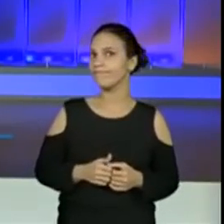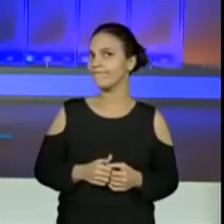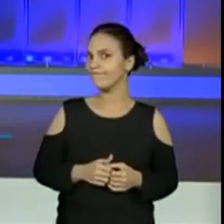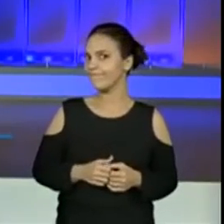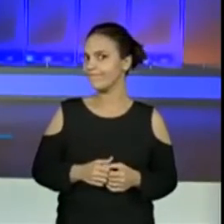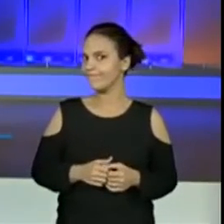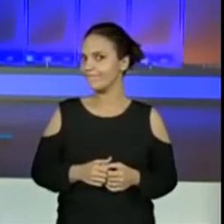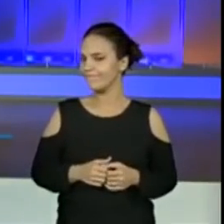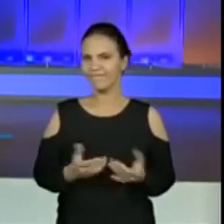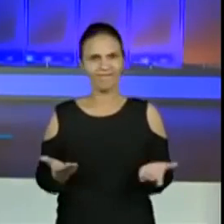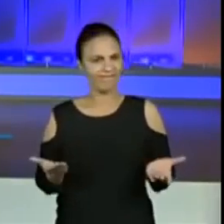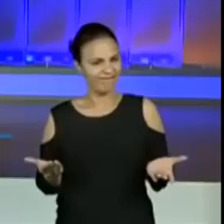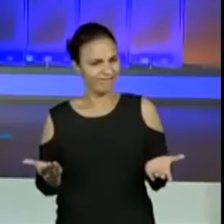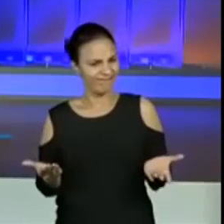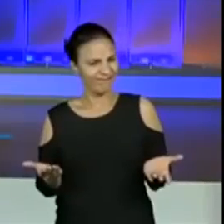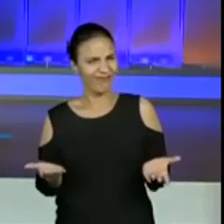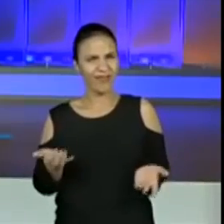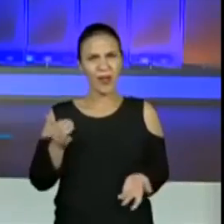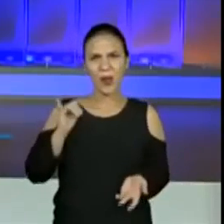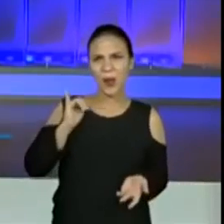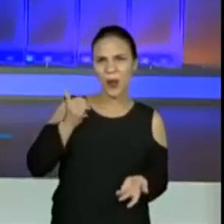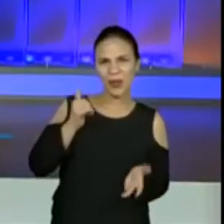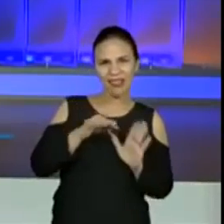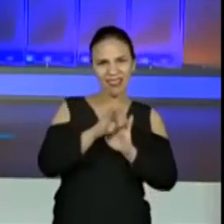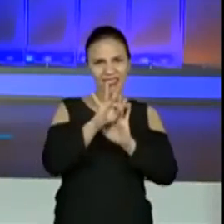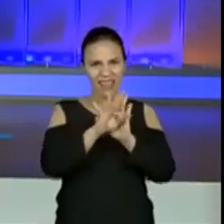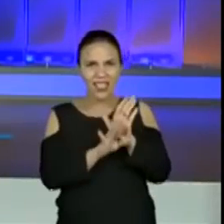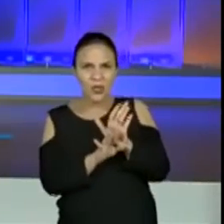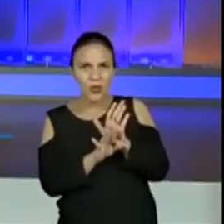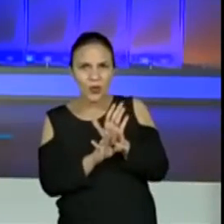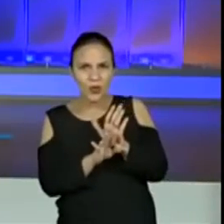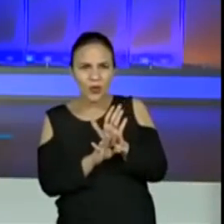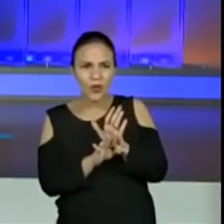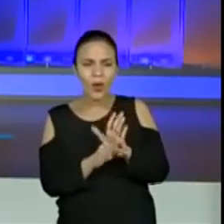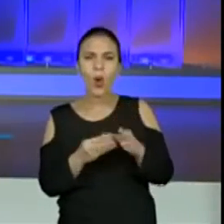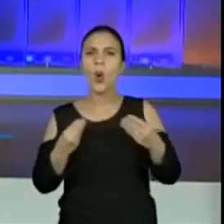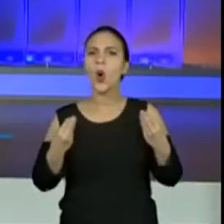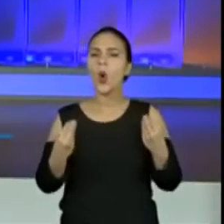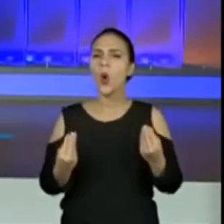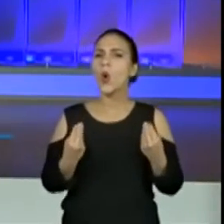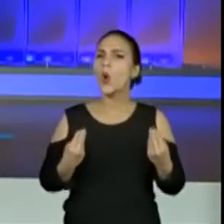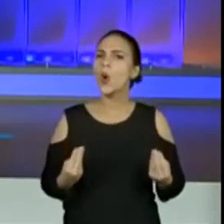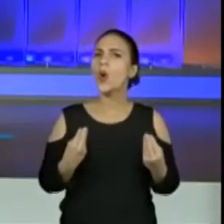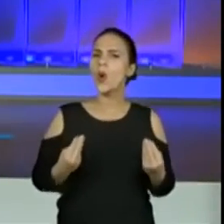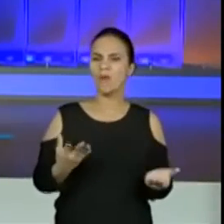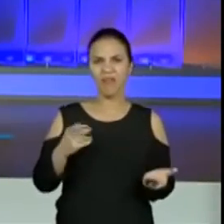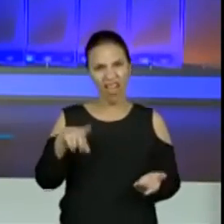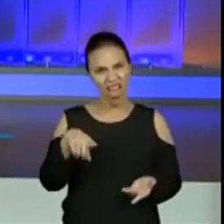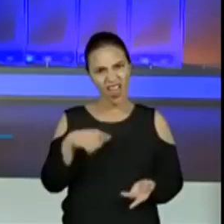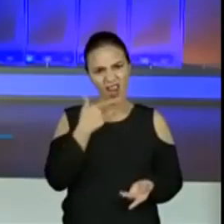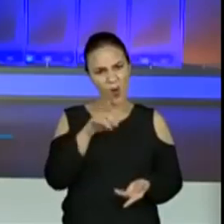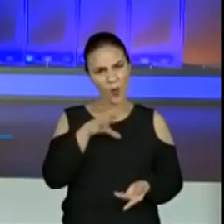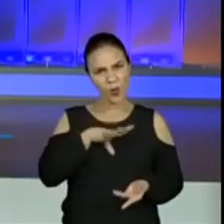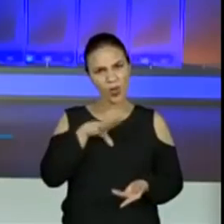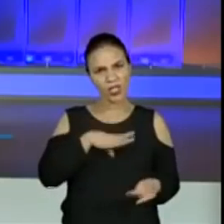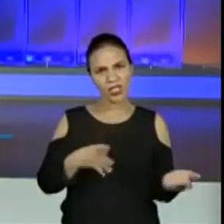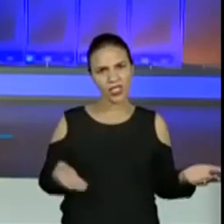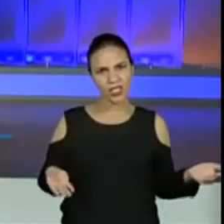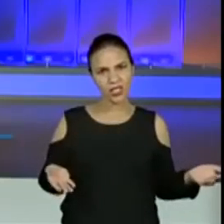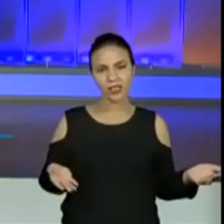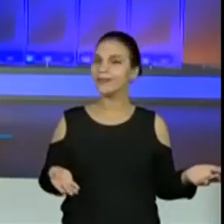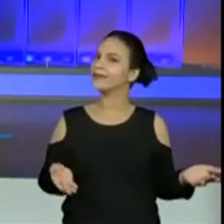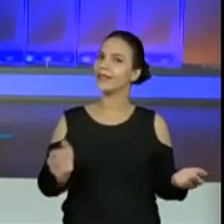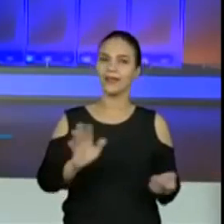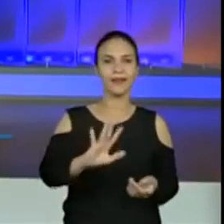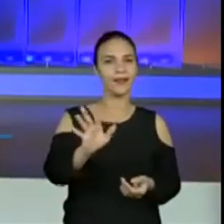Hum, professora, tem texto na sua aula? Será que isso é língua portuguesa? Não